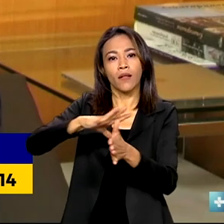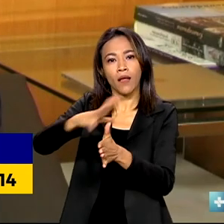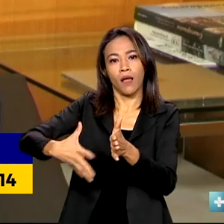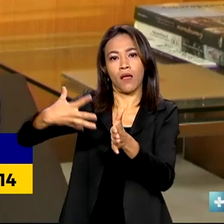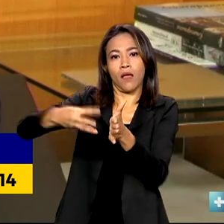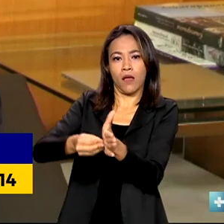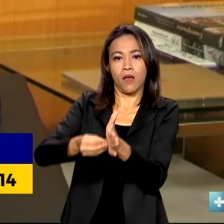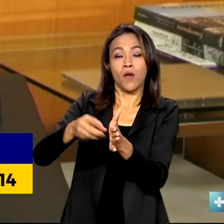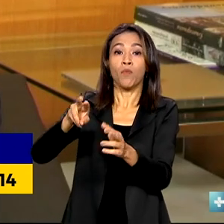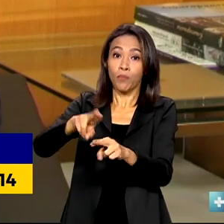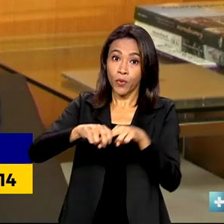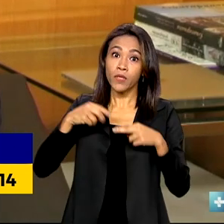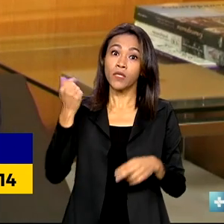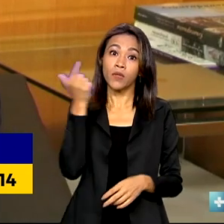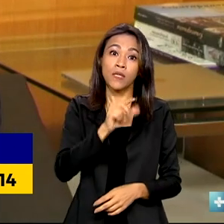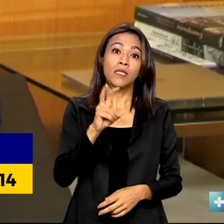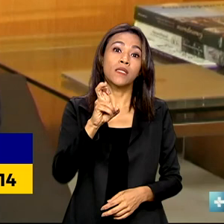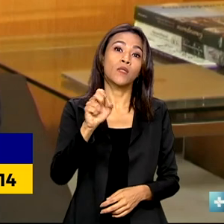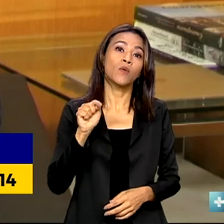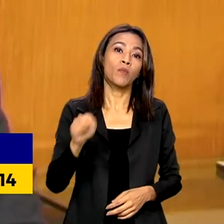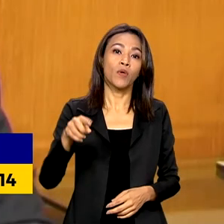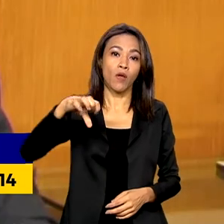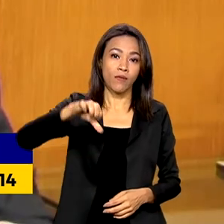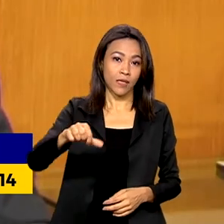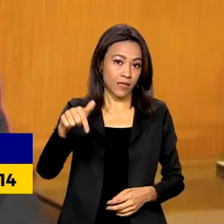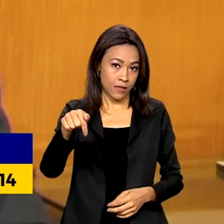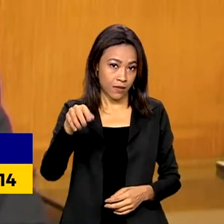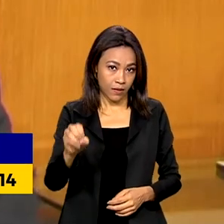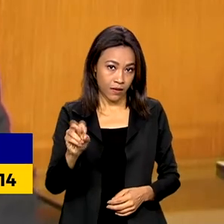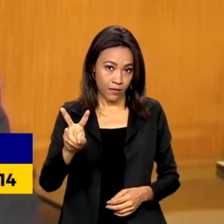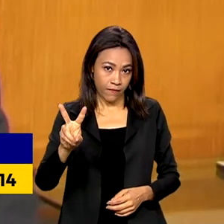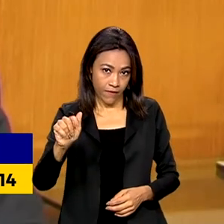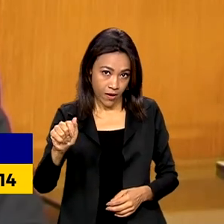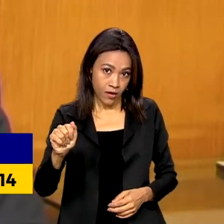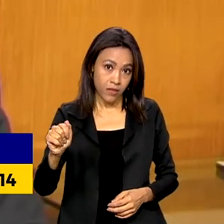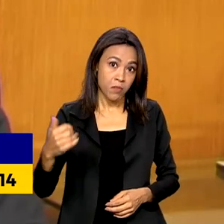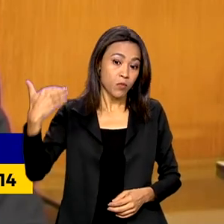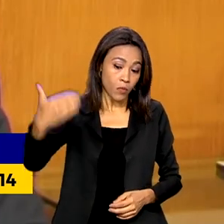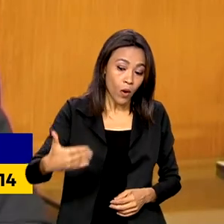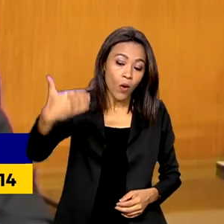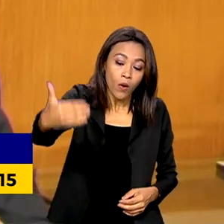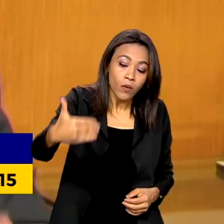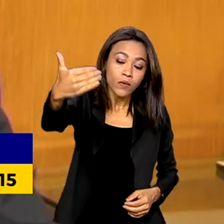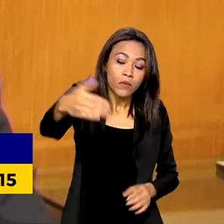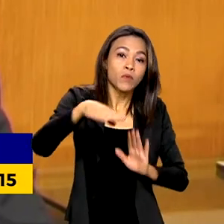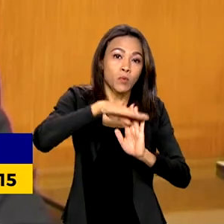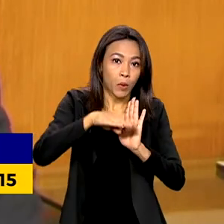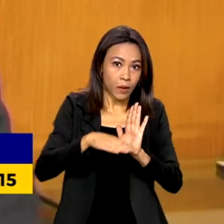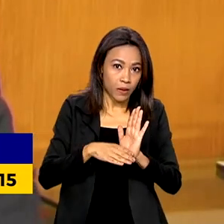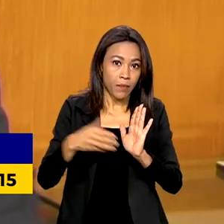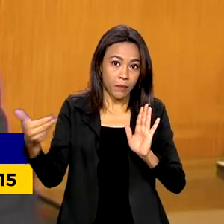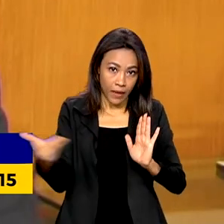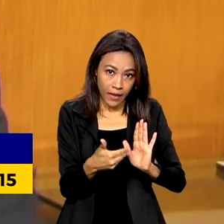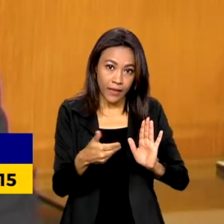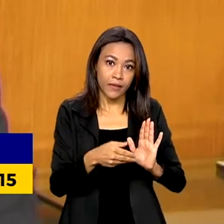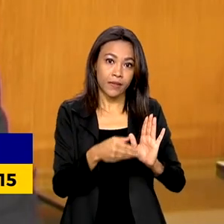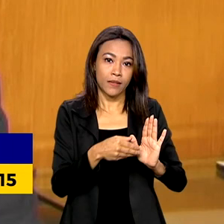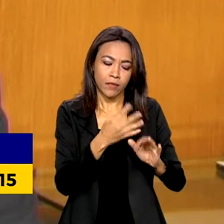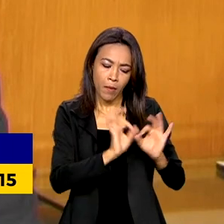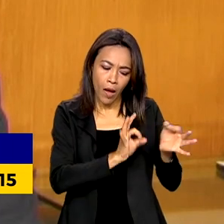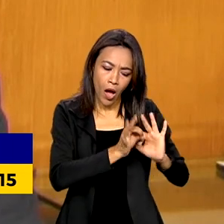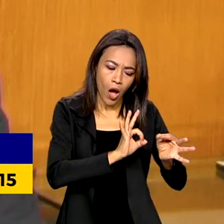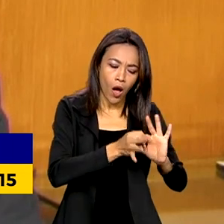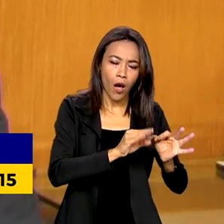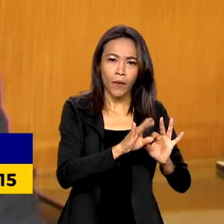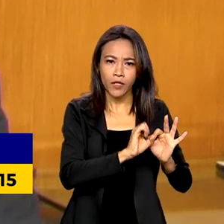chegamos a esse número de 5.970 vagas. Para as próximas etapas do programa, além desse edital que está em andamento,